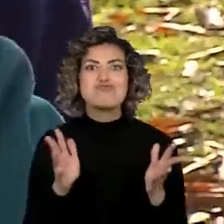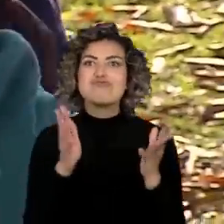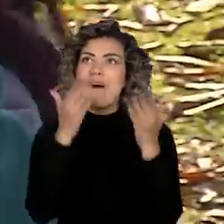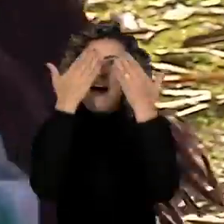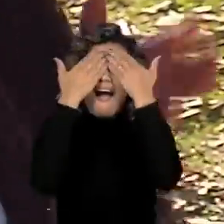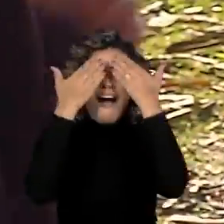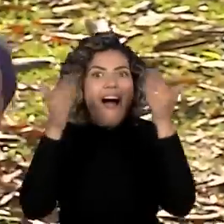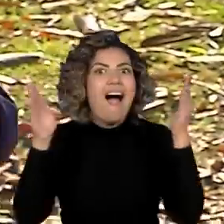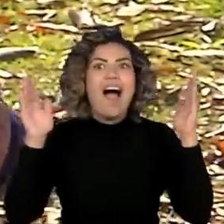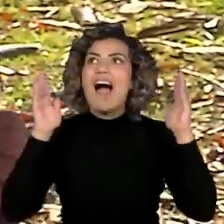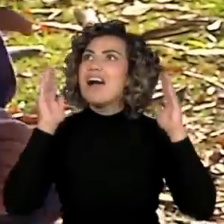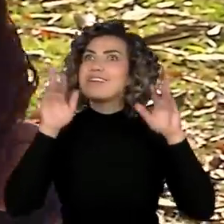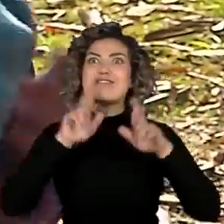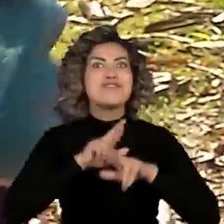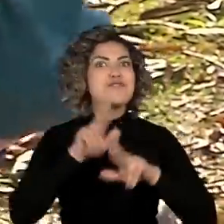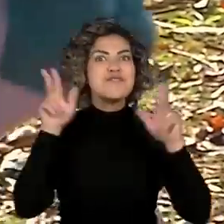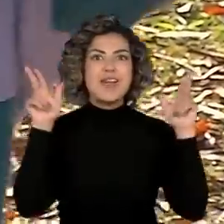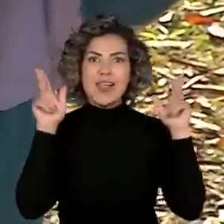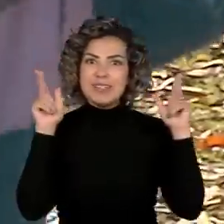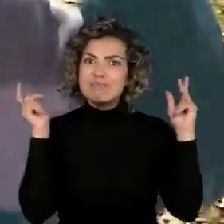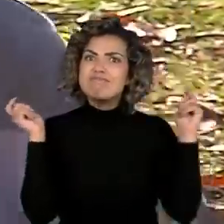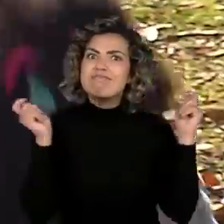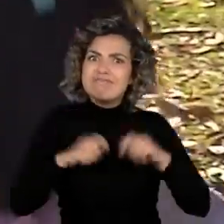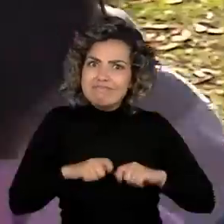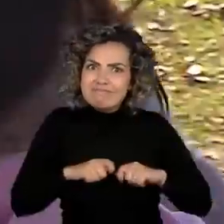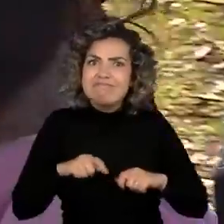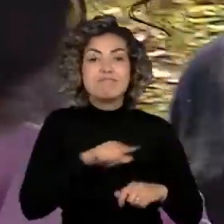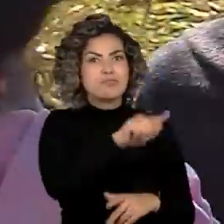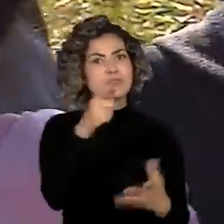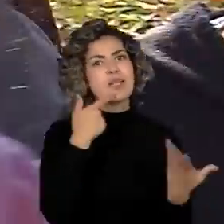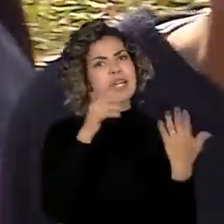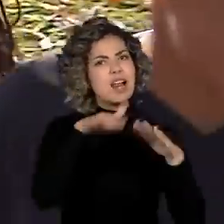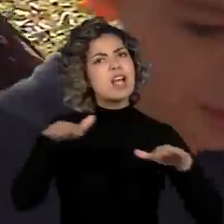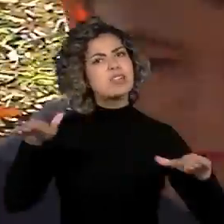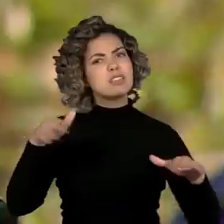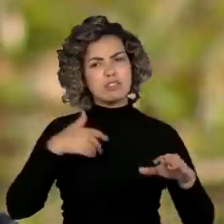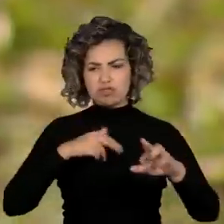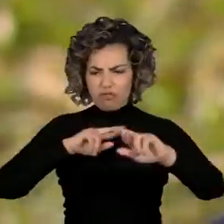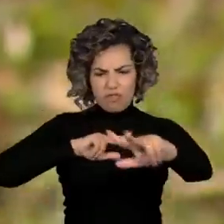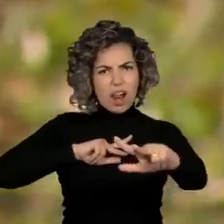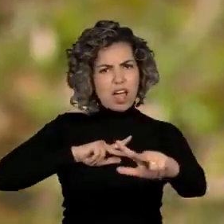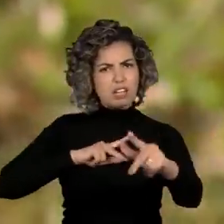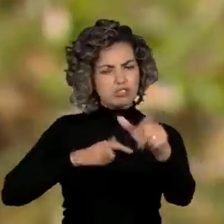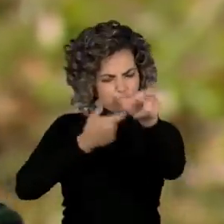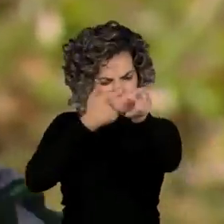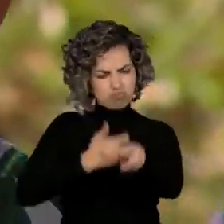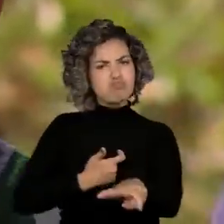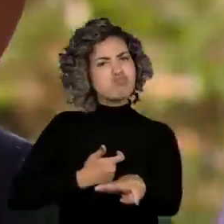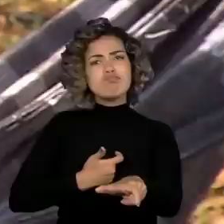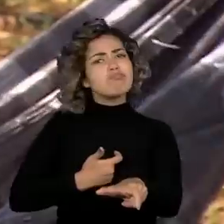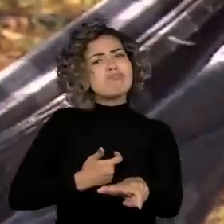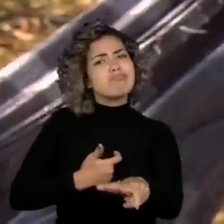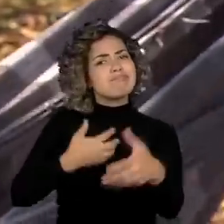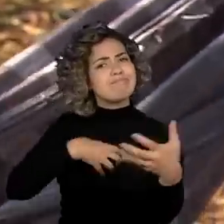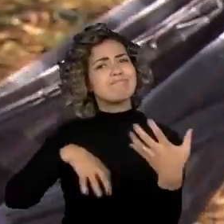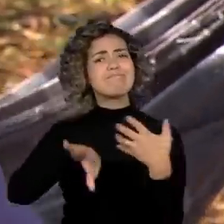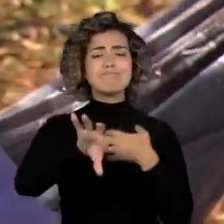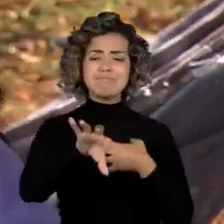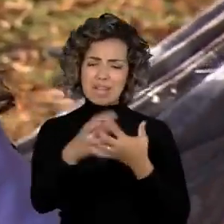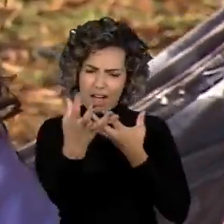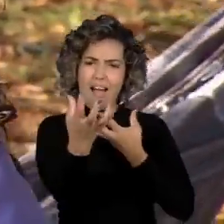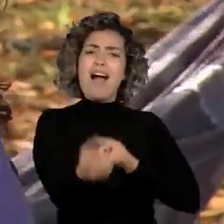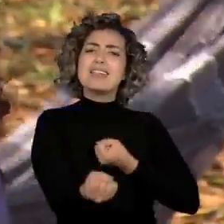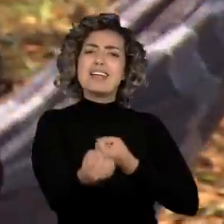mundo de descobertas. As crianças aprendem a se aceitar e a aceitar o outro do jeito que são, de forma